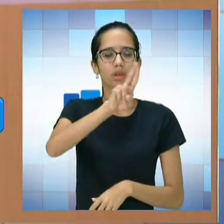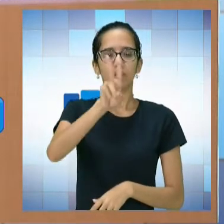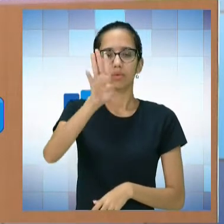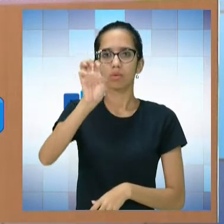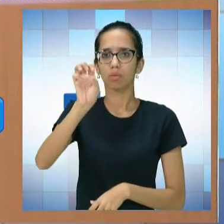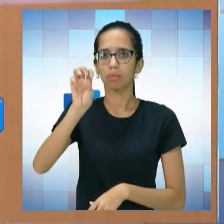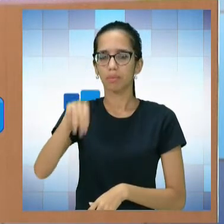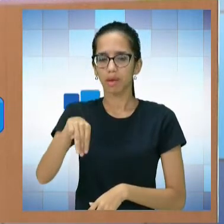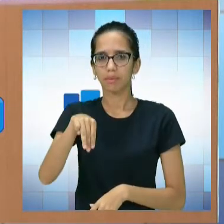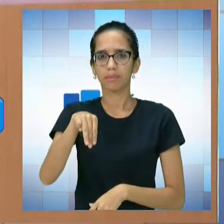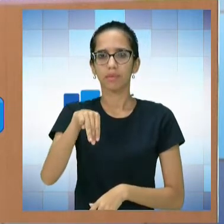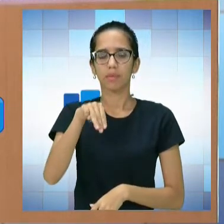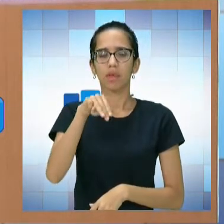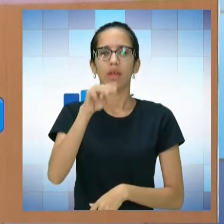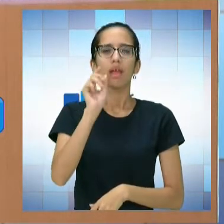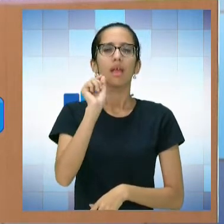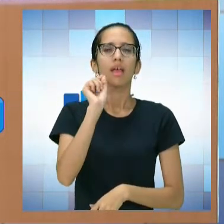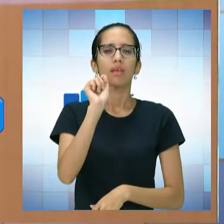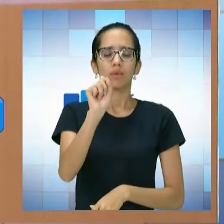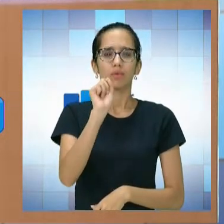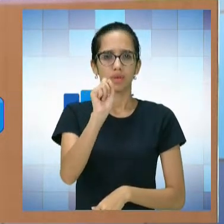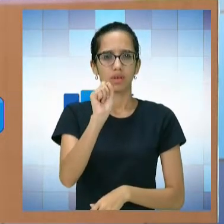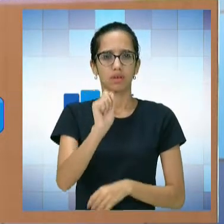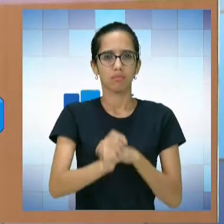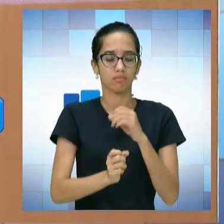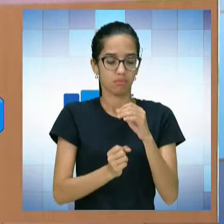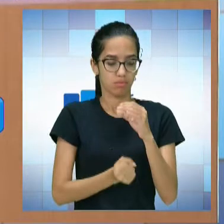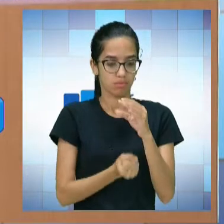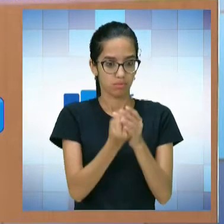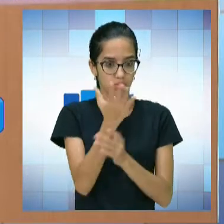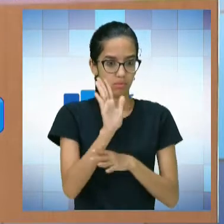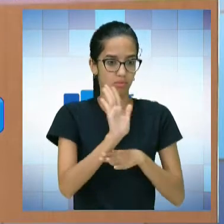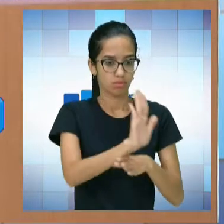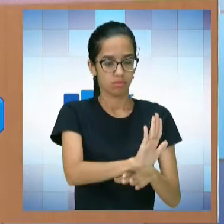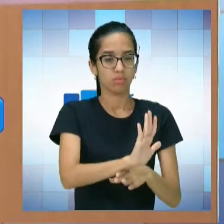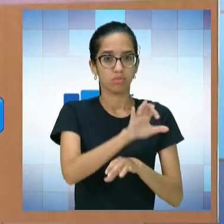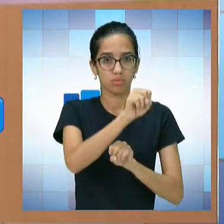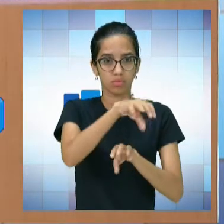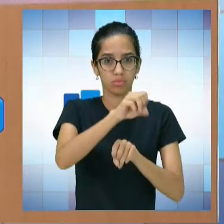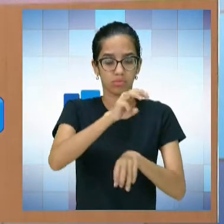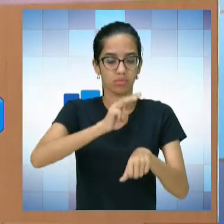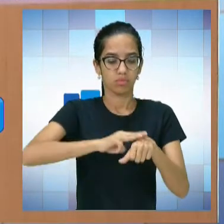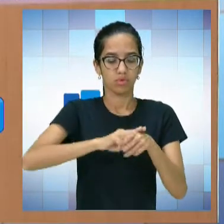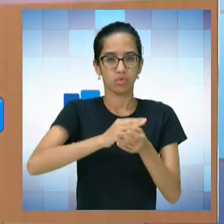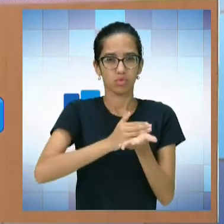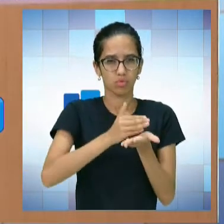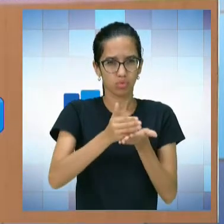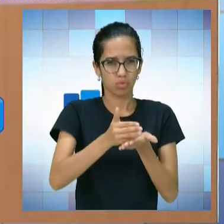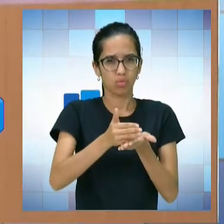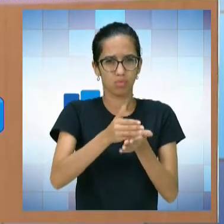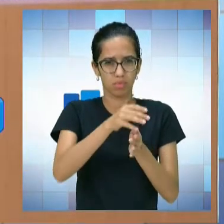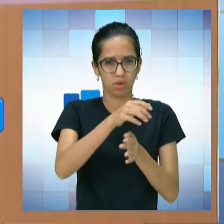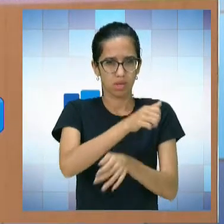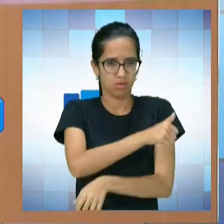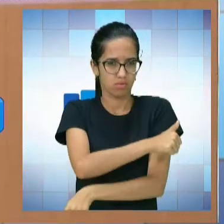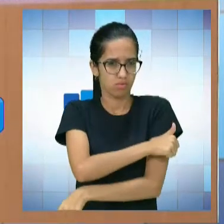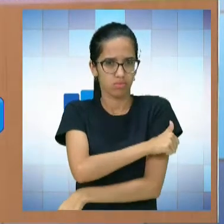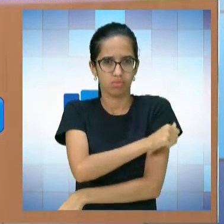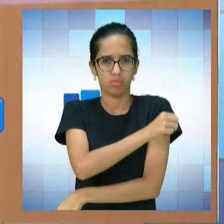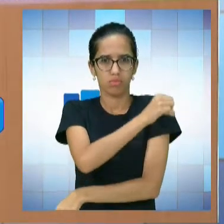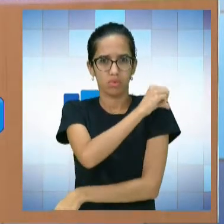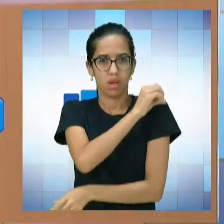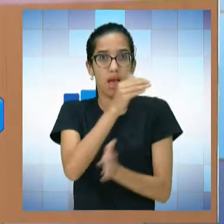recurso é utilizado para o ensino da matemática, que vai desde as séries iniciais até a